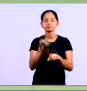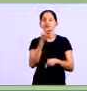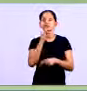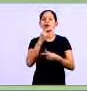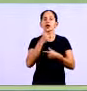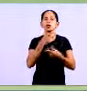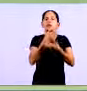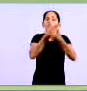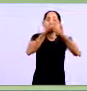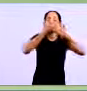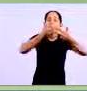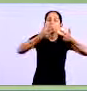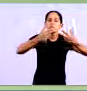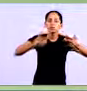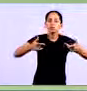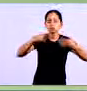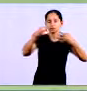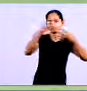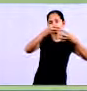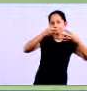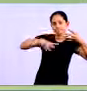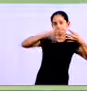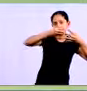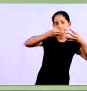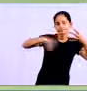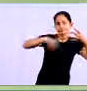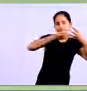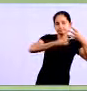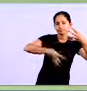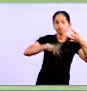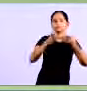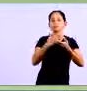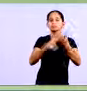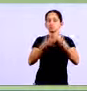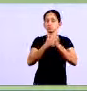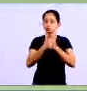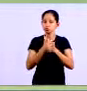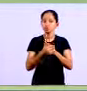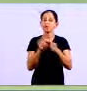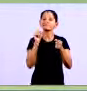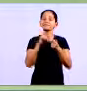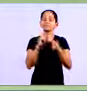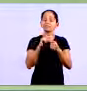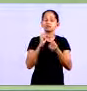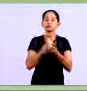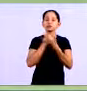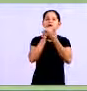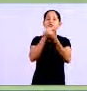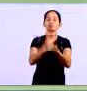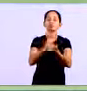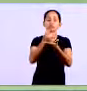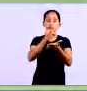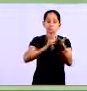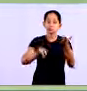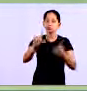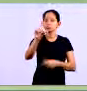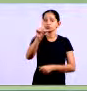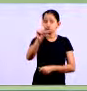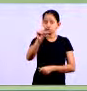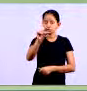vários aspectos então você deve levar em consideração também que ao fazer isso você estará contribuindo para pagar menos impostos